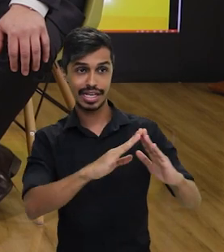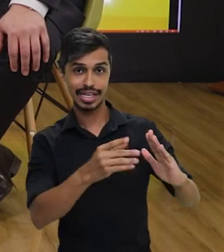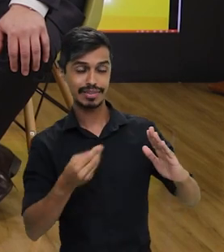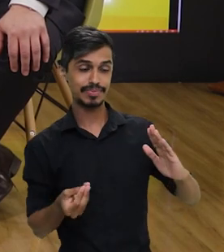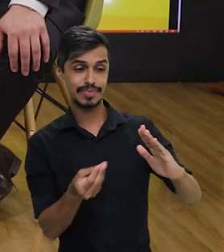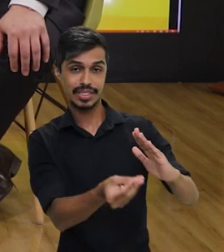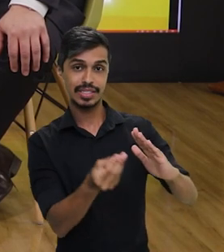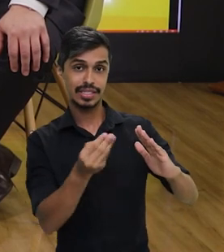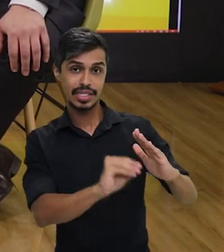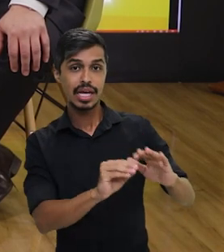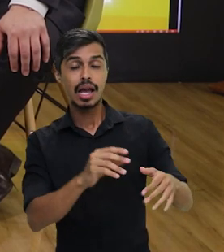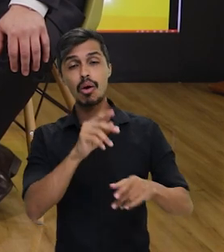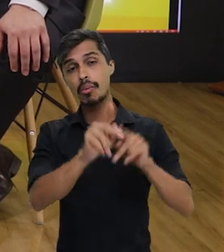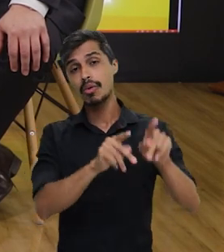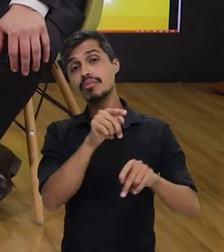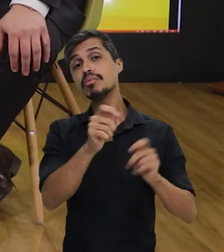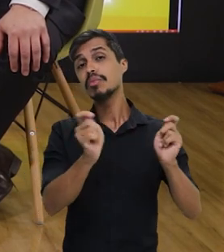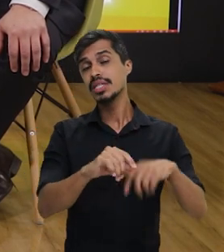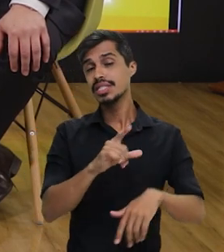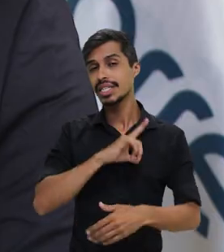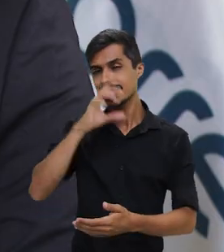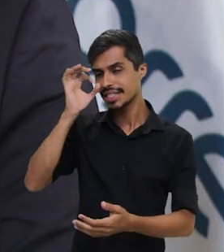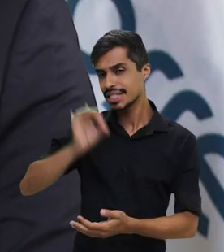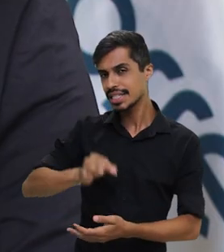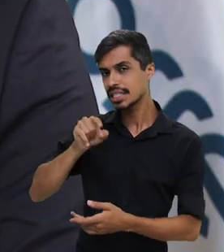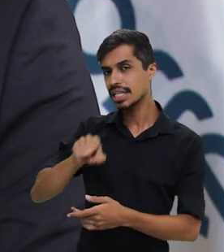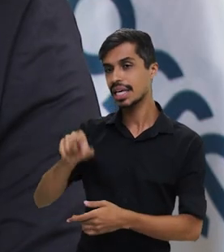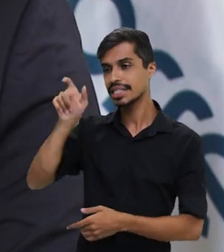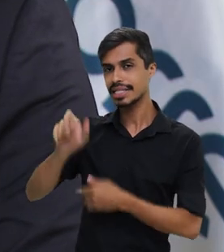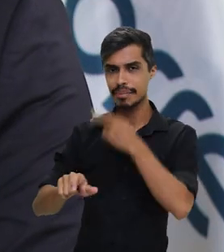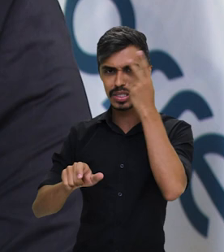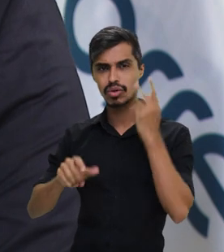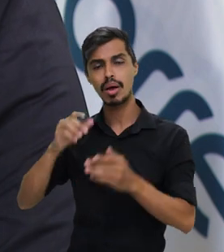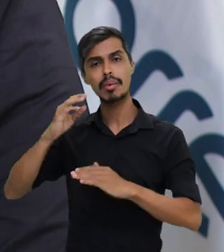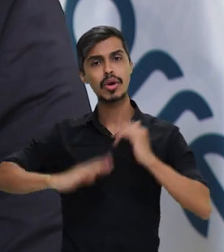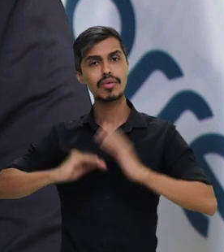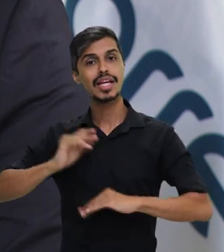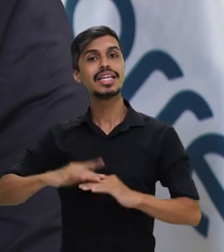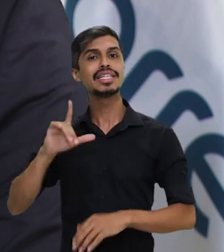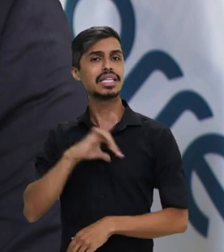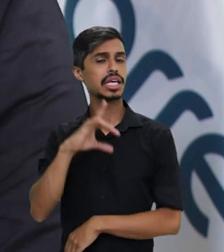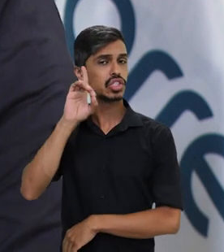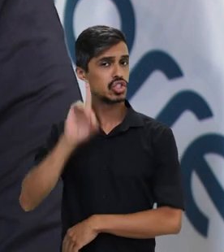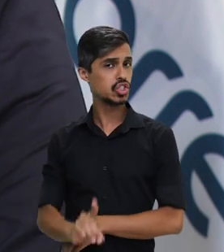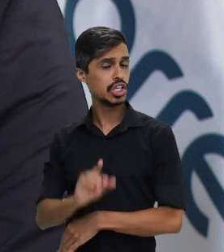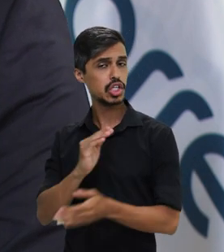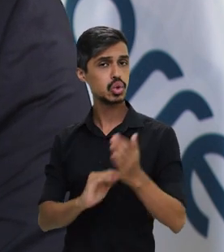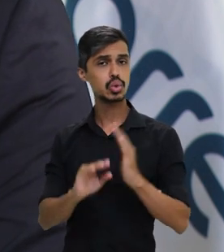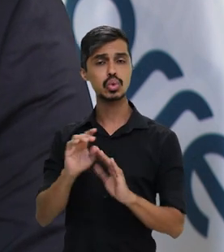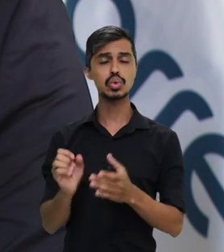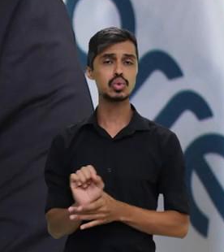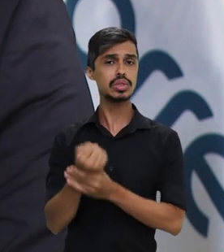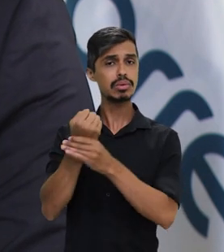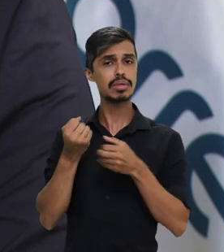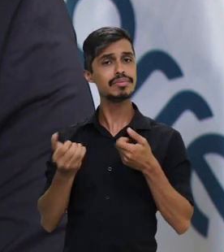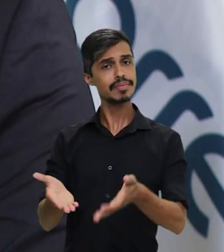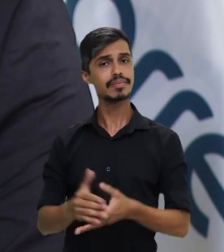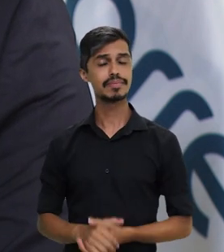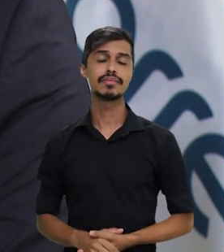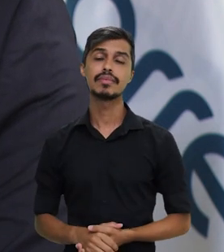população pode ter certeza do seguinte. Aquele carteiro e aquela carteira é um profissional que tem todos os seus direitos trabalhistas assegurados.